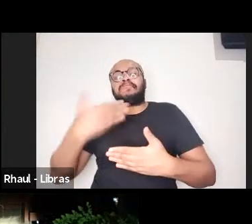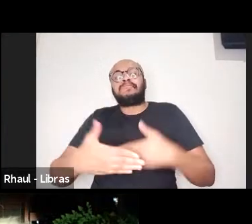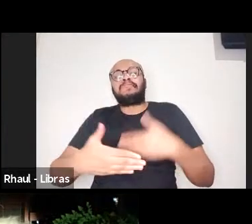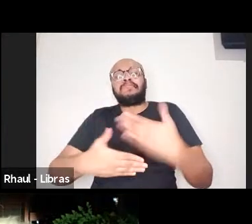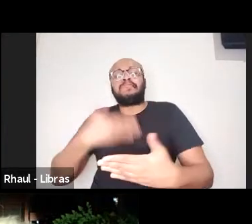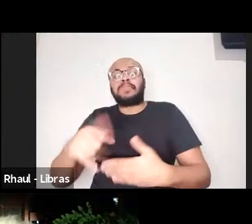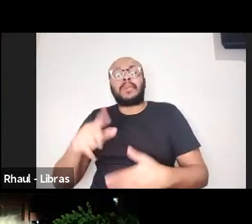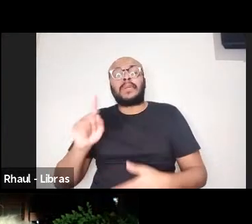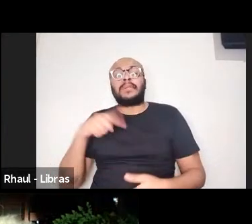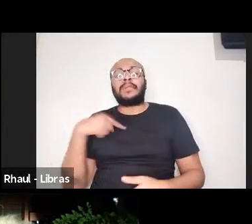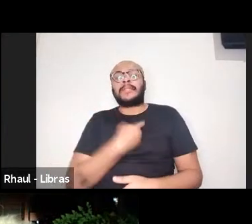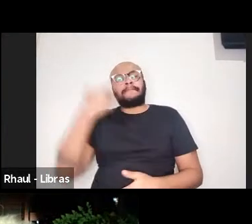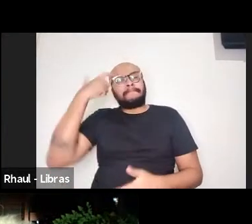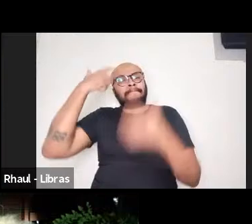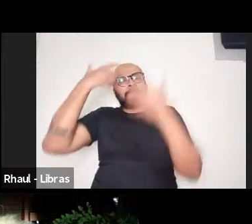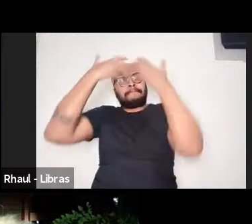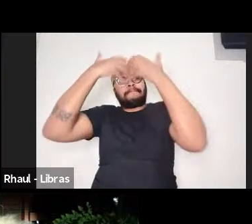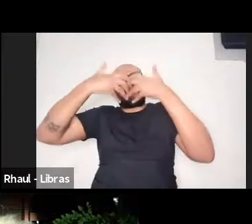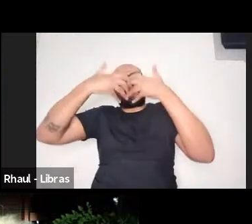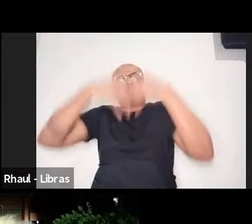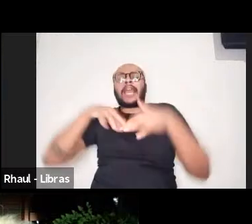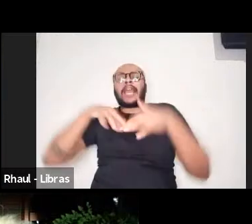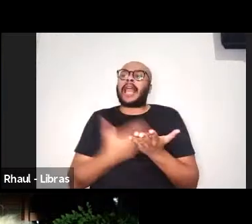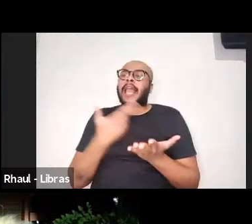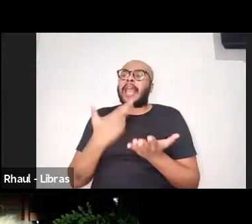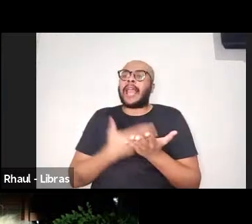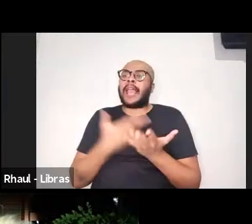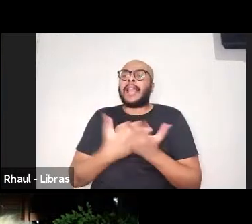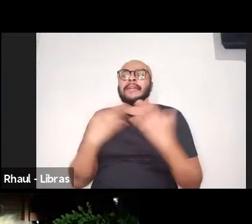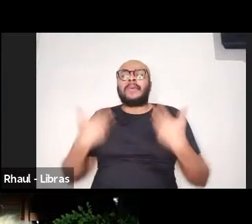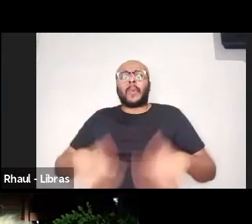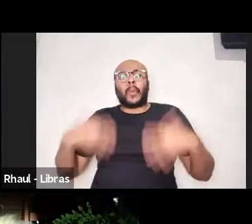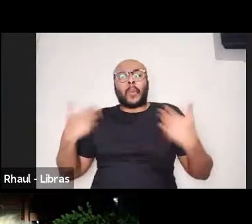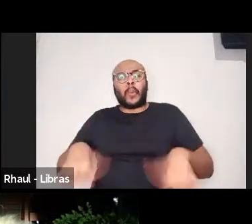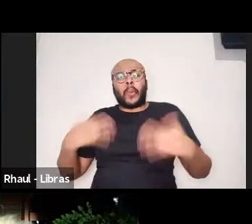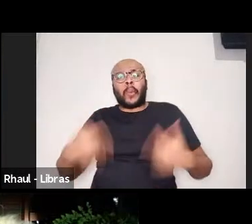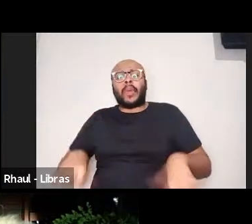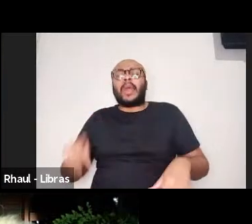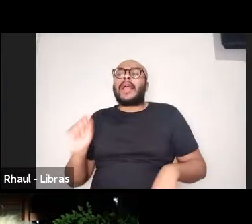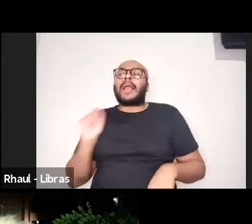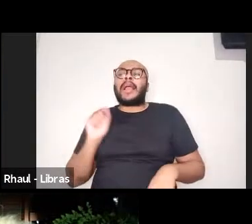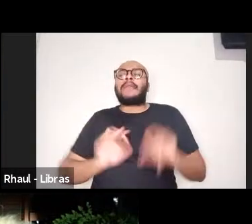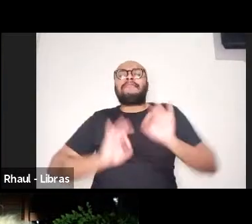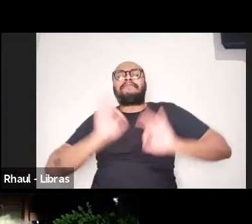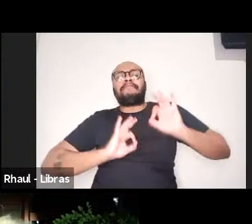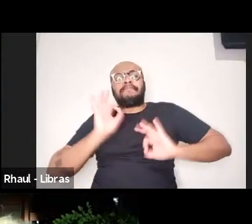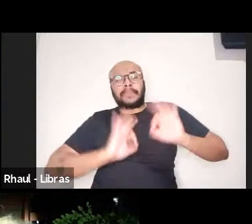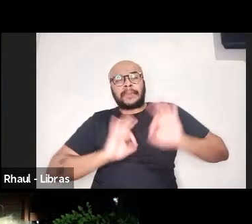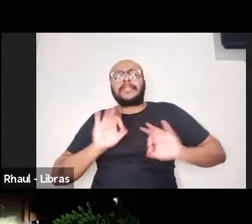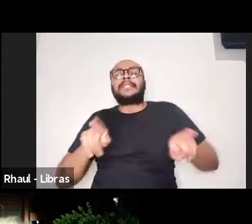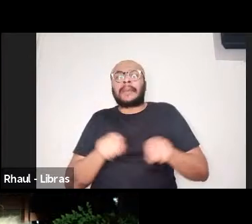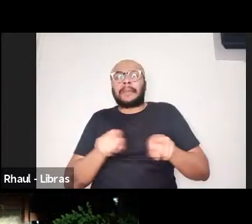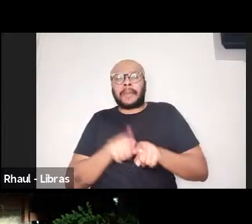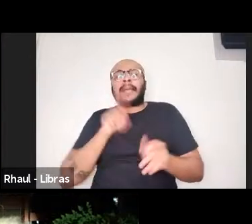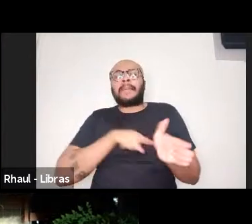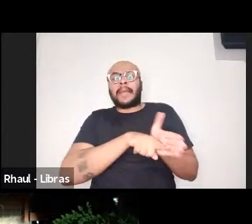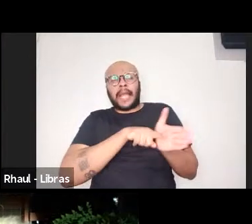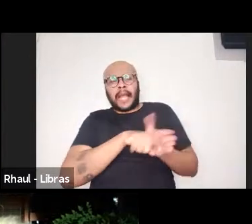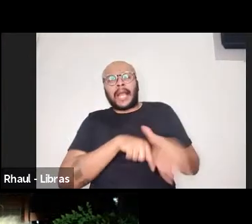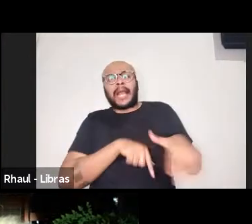pensarmos a quantidade de revistas, é um trabalho que os editores são também pesquisadores, são também